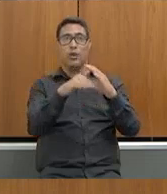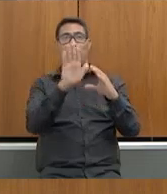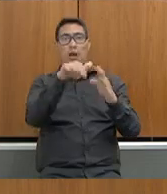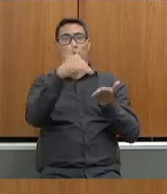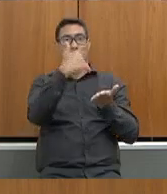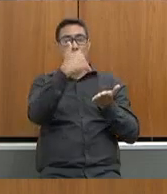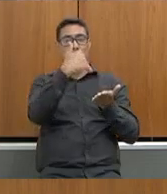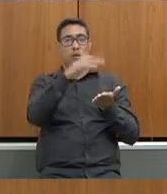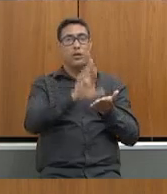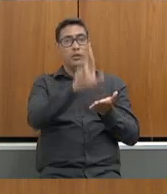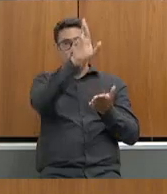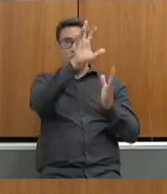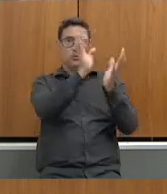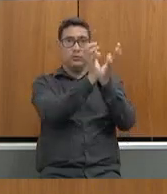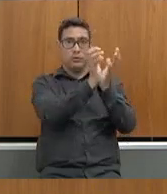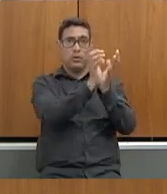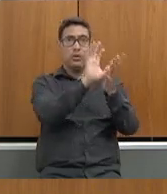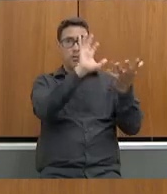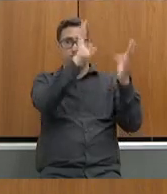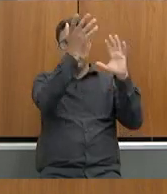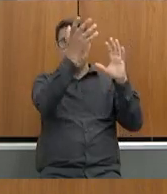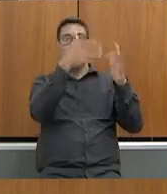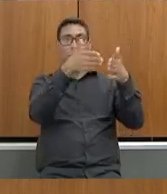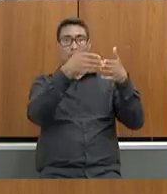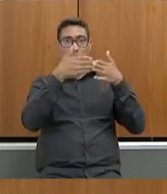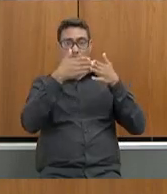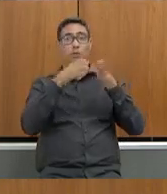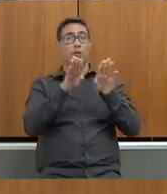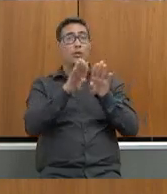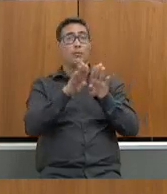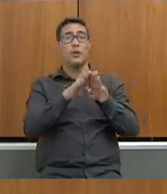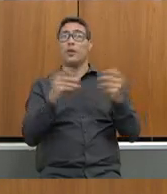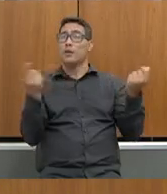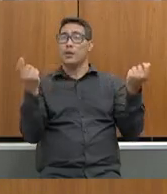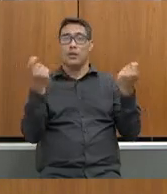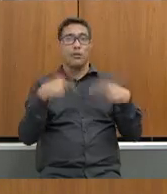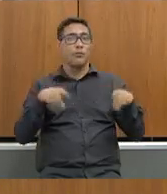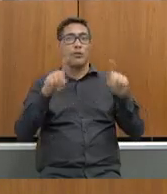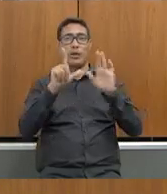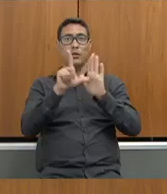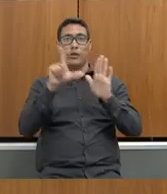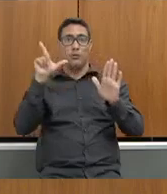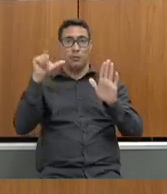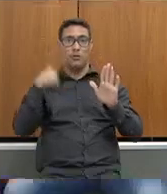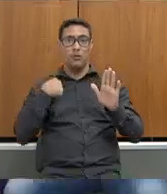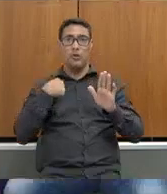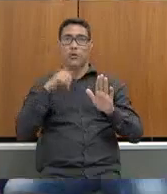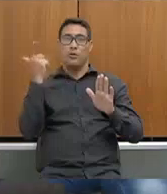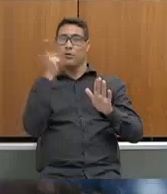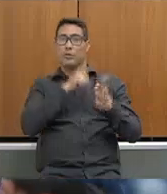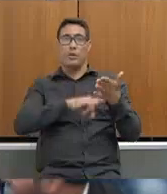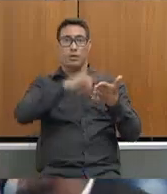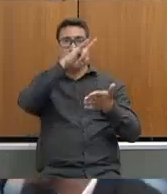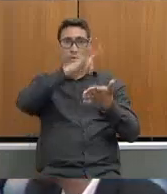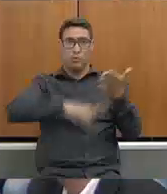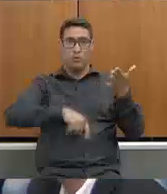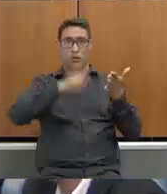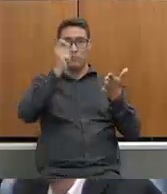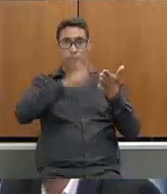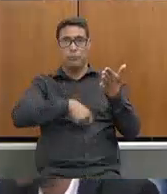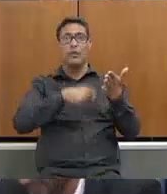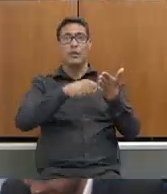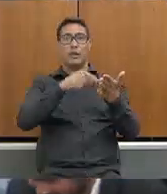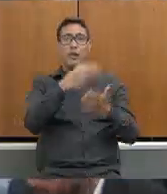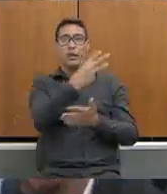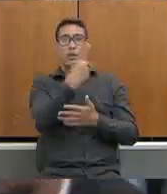para as devidas providências e a nossa solicitação é que não haja antecipação que seja cumprido o contrato conforme foi pactuado o contrato é até